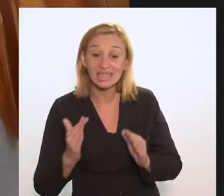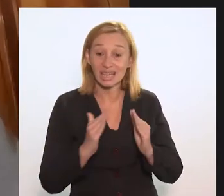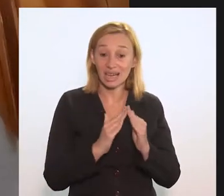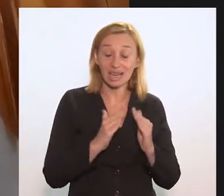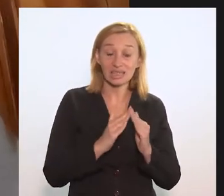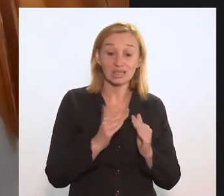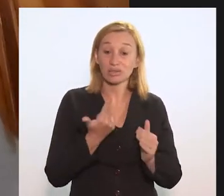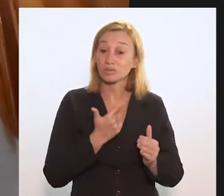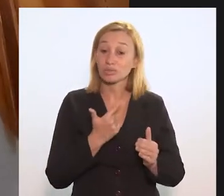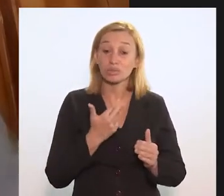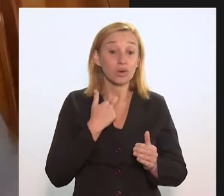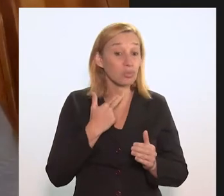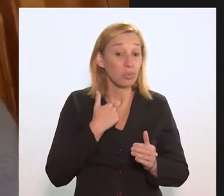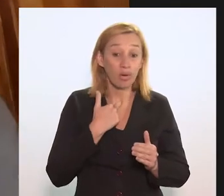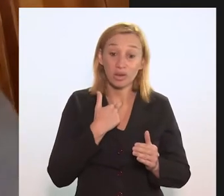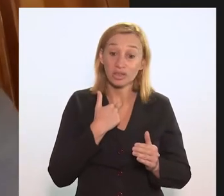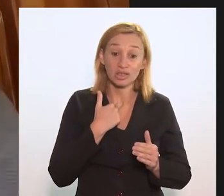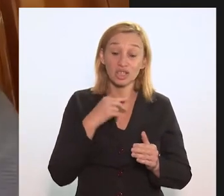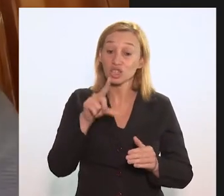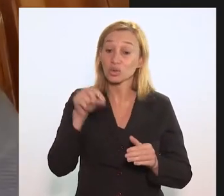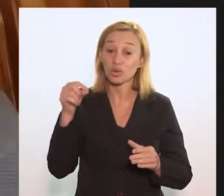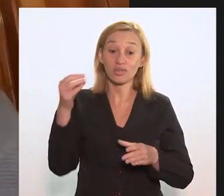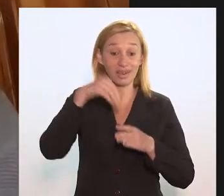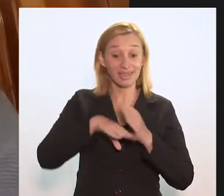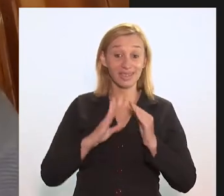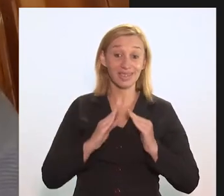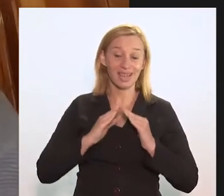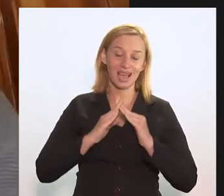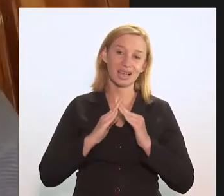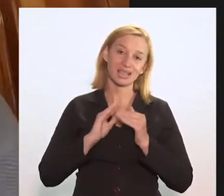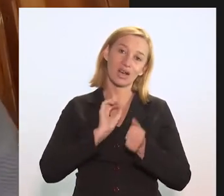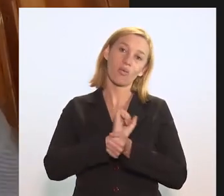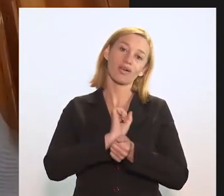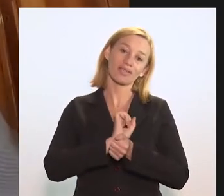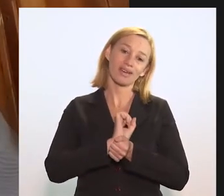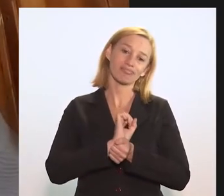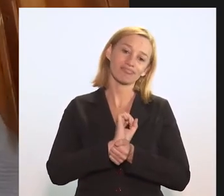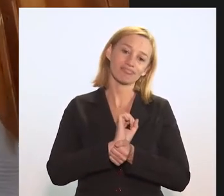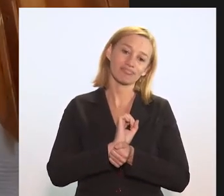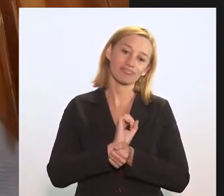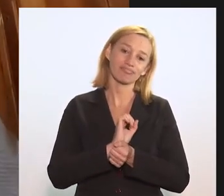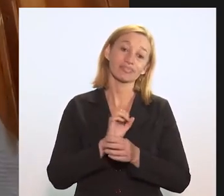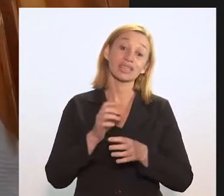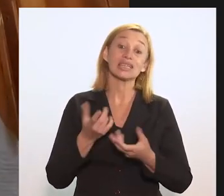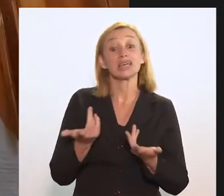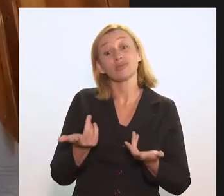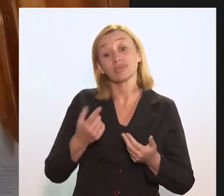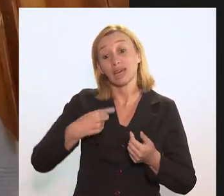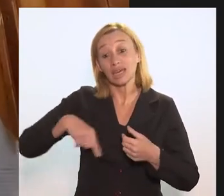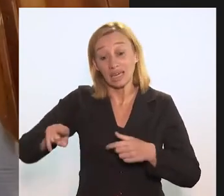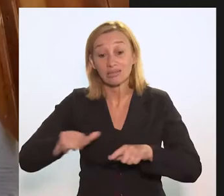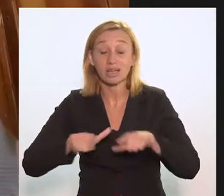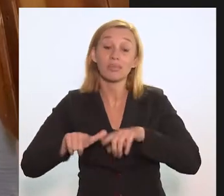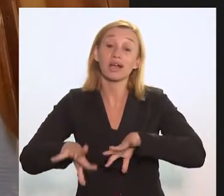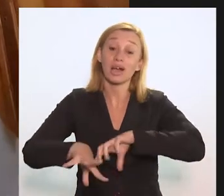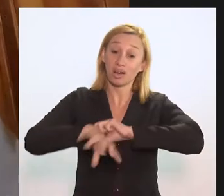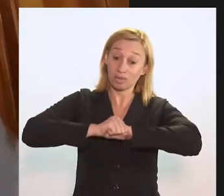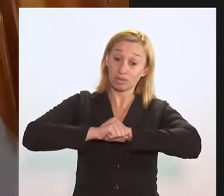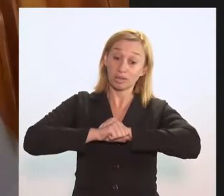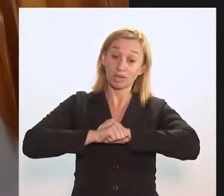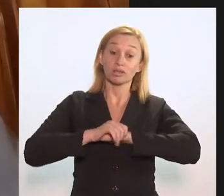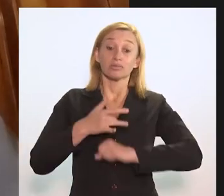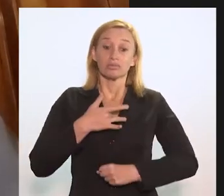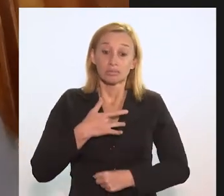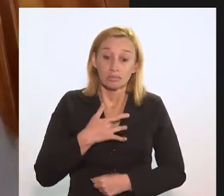opção, sem alternativa, à exposição, contaminação pelo vírus da COVID e da tuberculose de